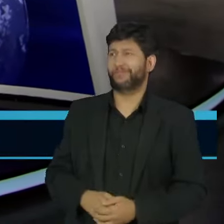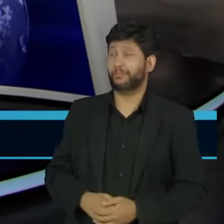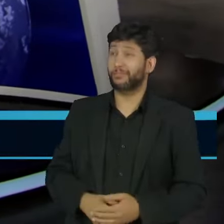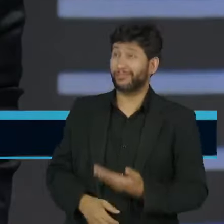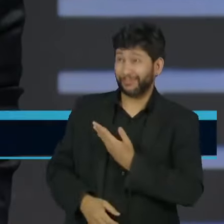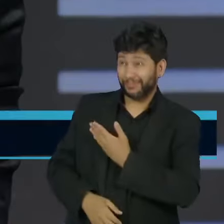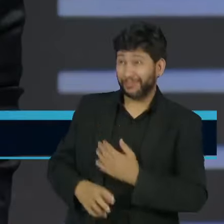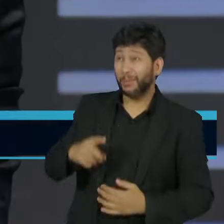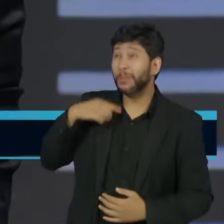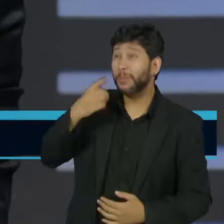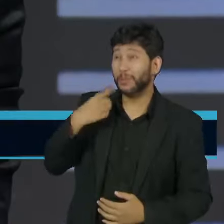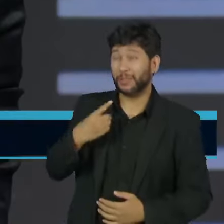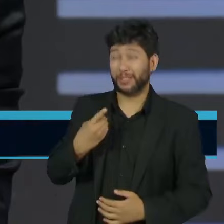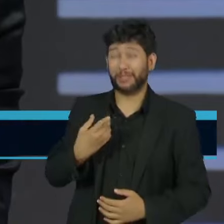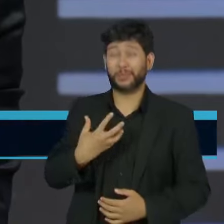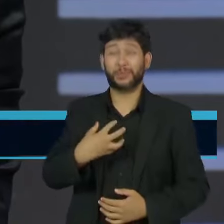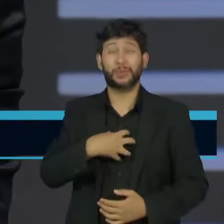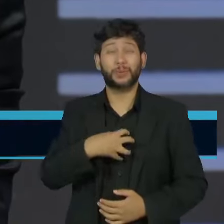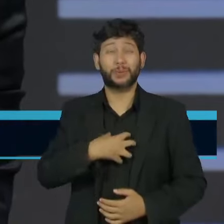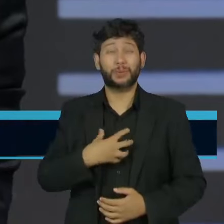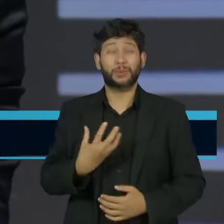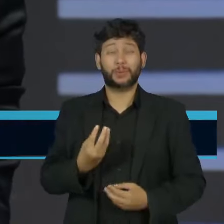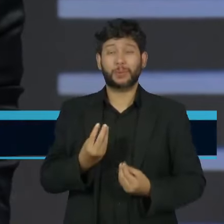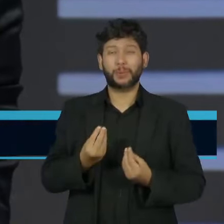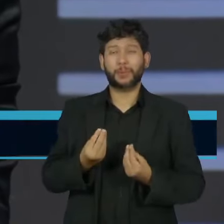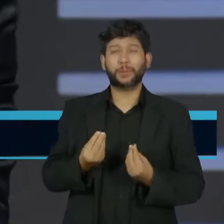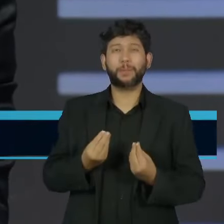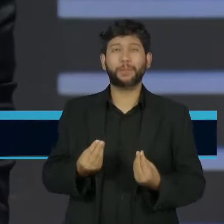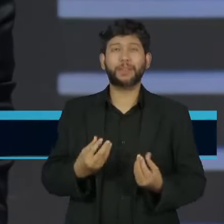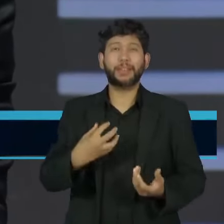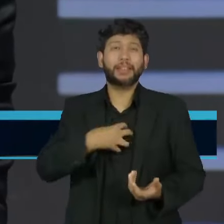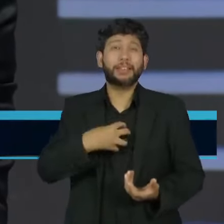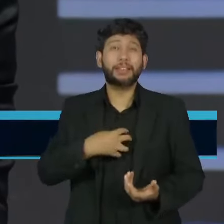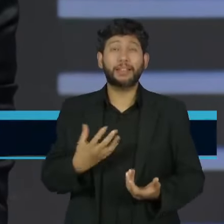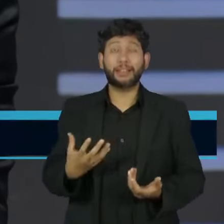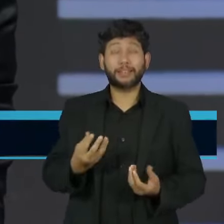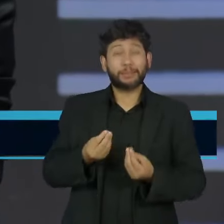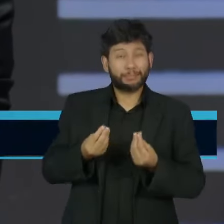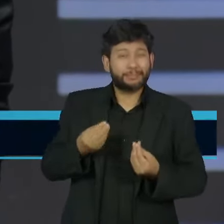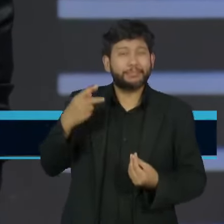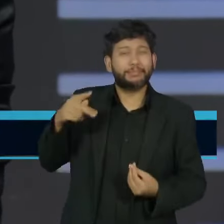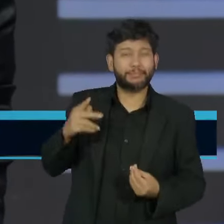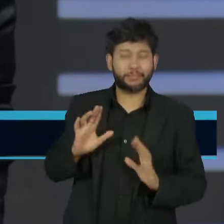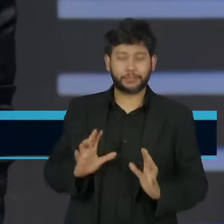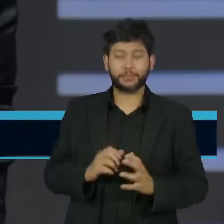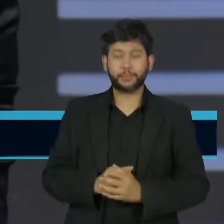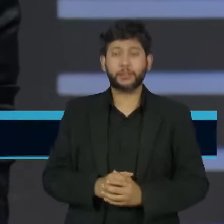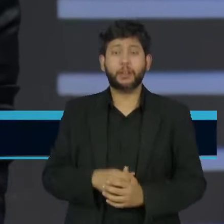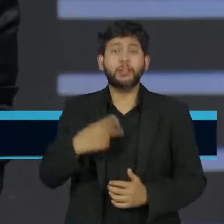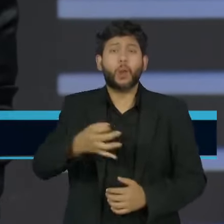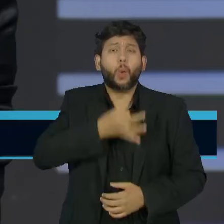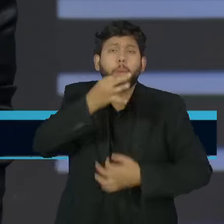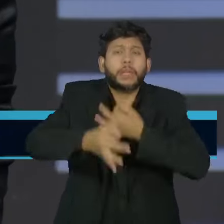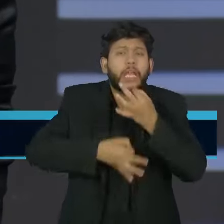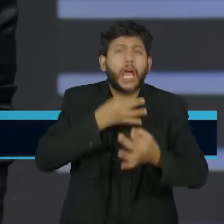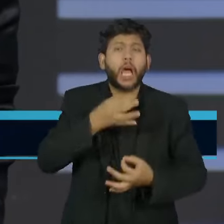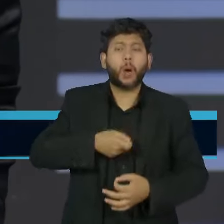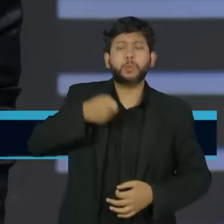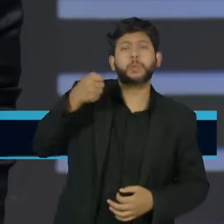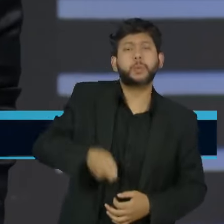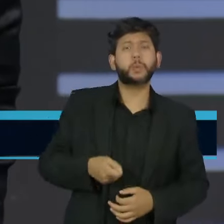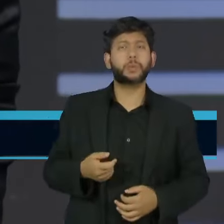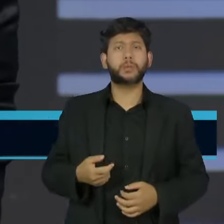tem alguma inviolabilidade no seu mandato, por opinião, pelos seus